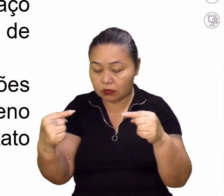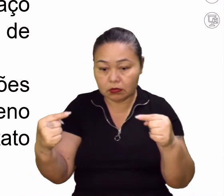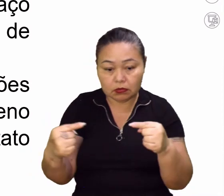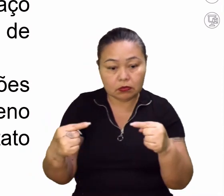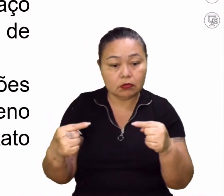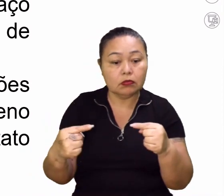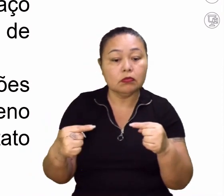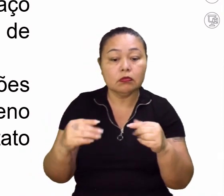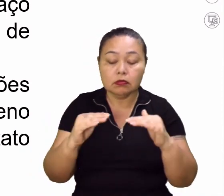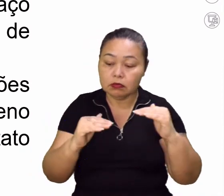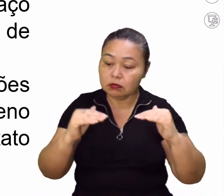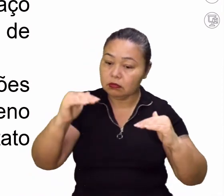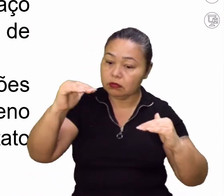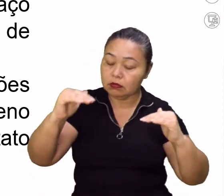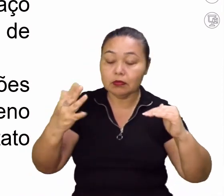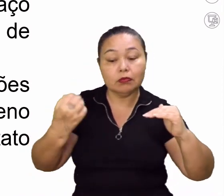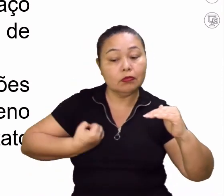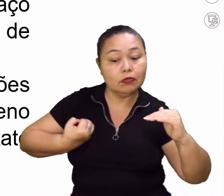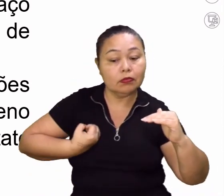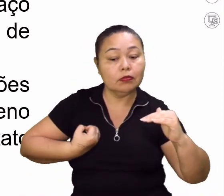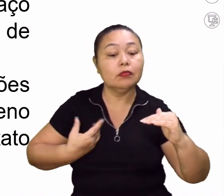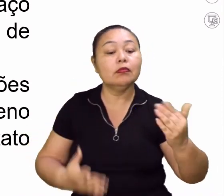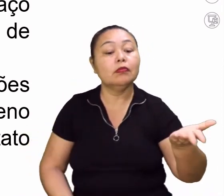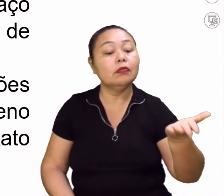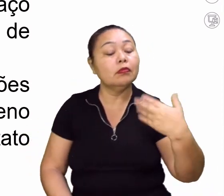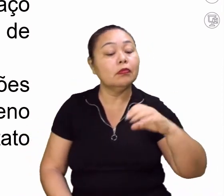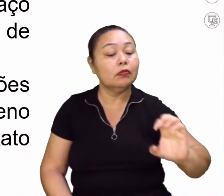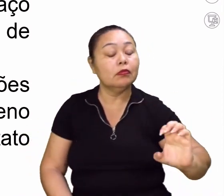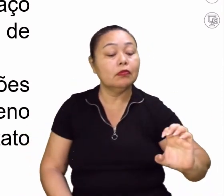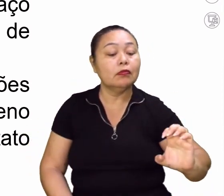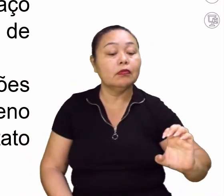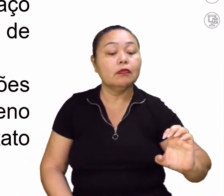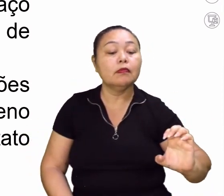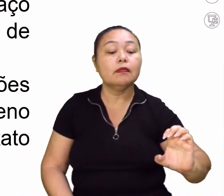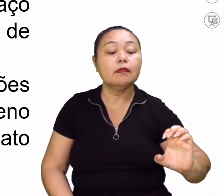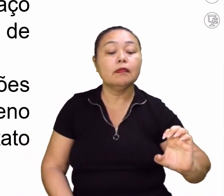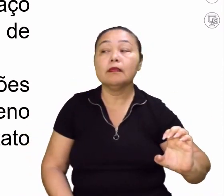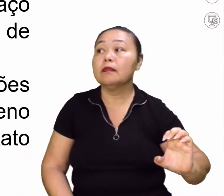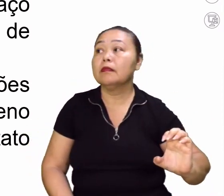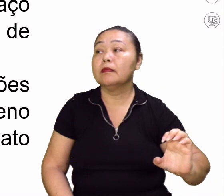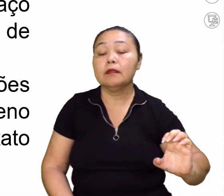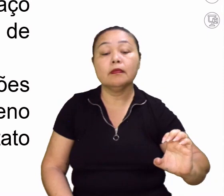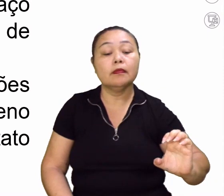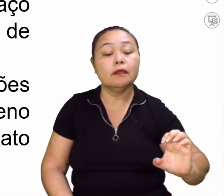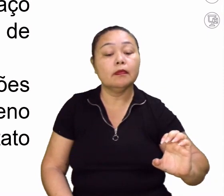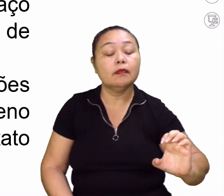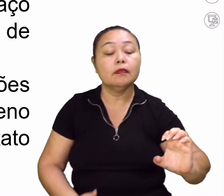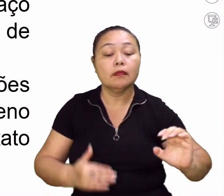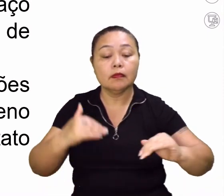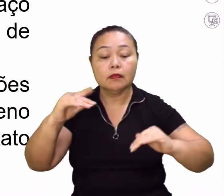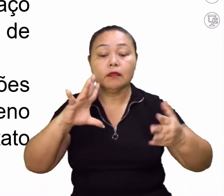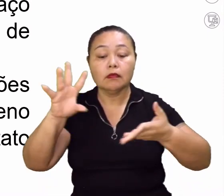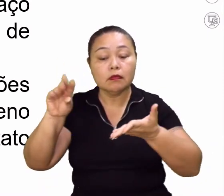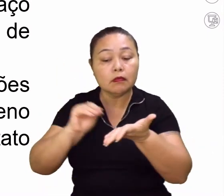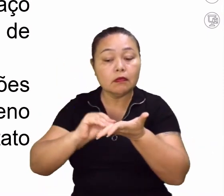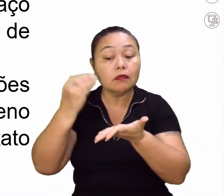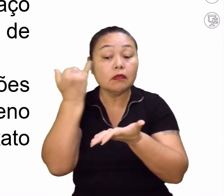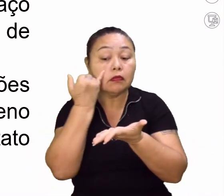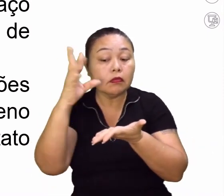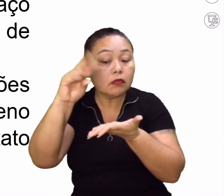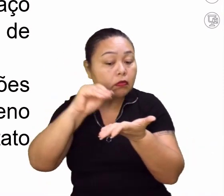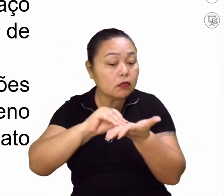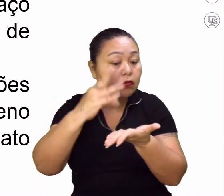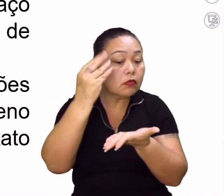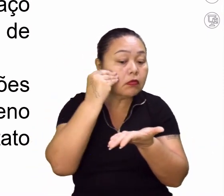meio de uma proporção numérica? Ou, letra E, a E proporciona a obtenção de